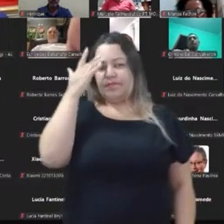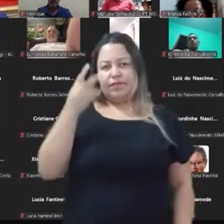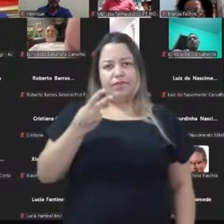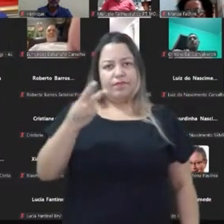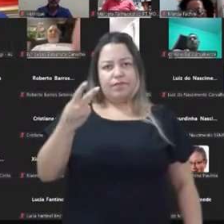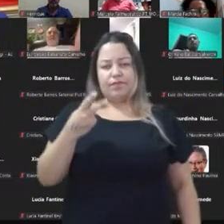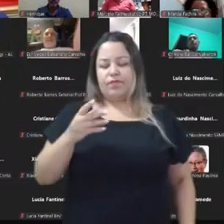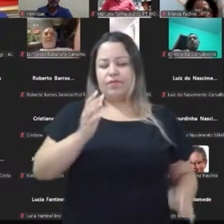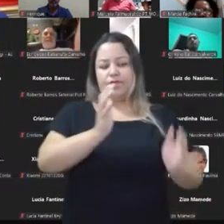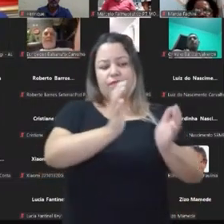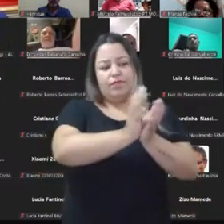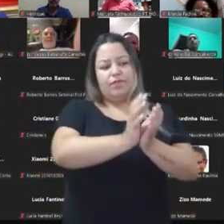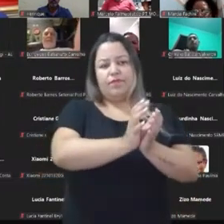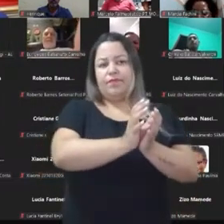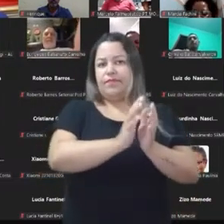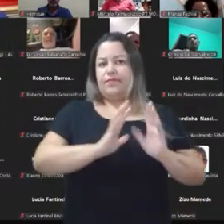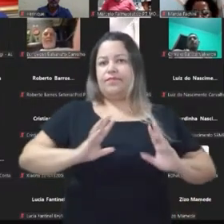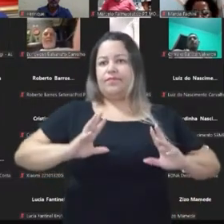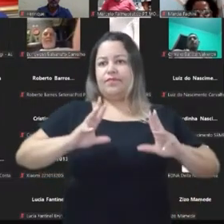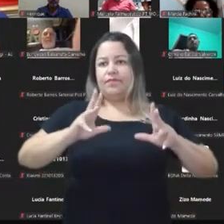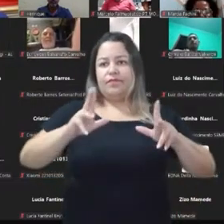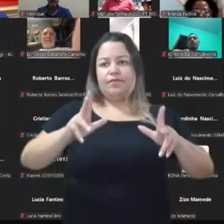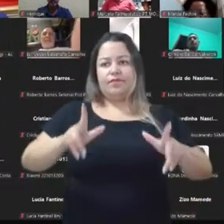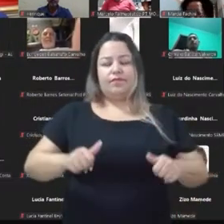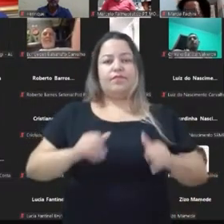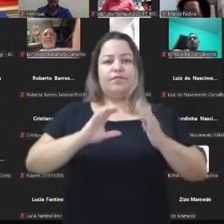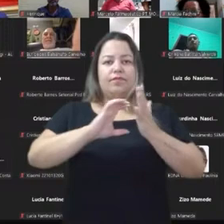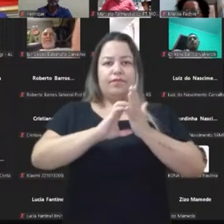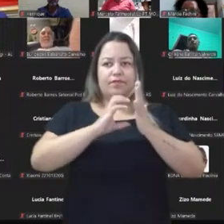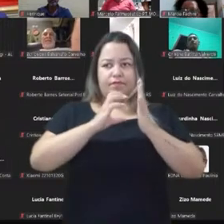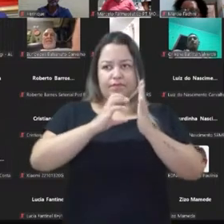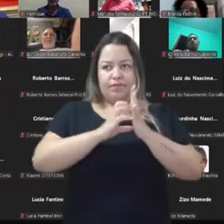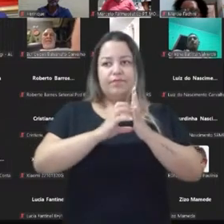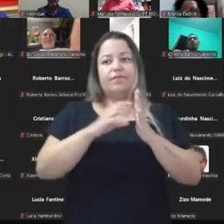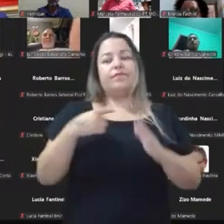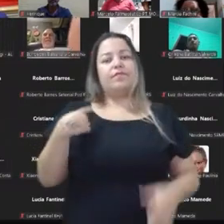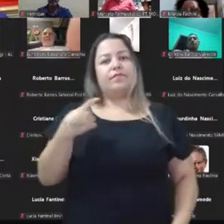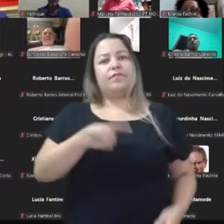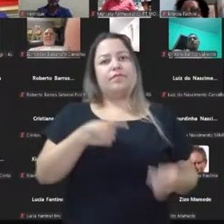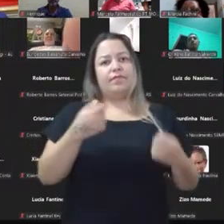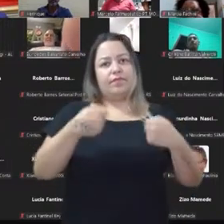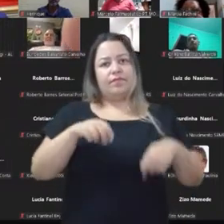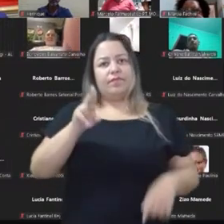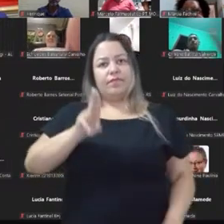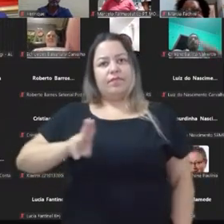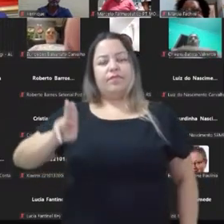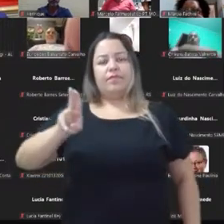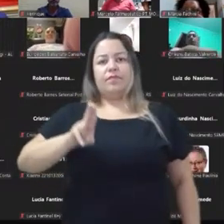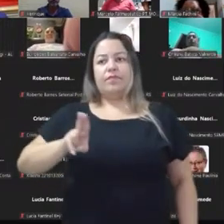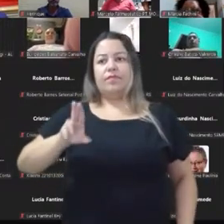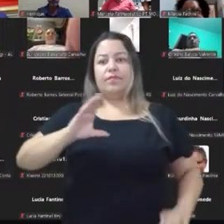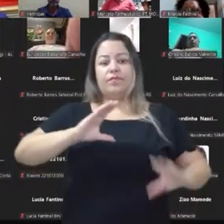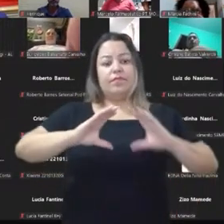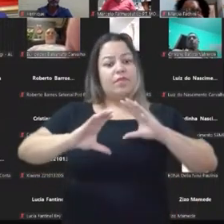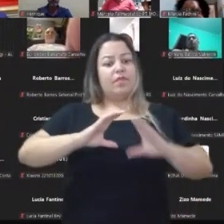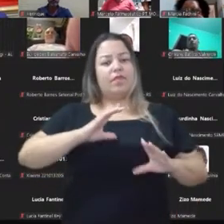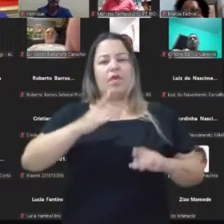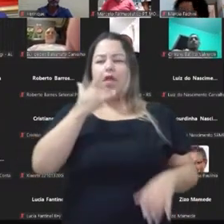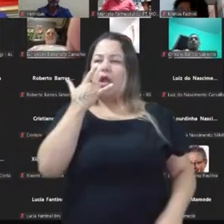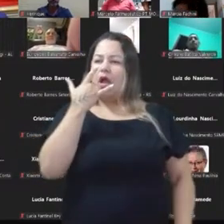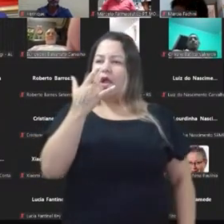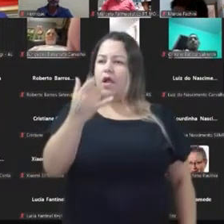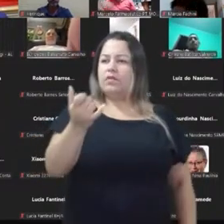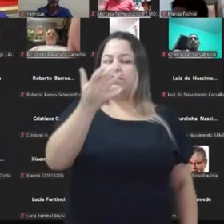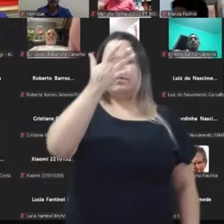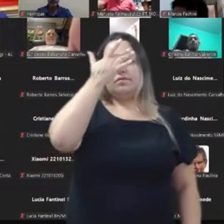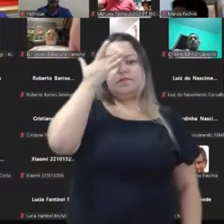não é de um grupo, de uma tendência, mas é de todo partido, acho que a gente precisa utilizar a comunicação para encantar as pessoas a